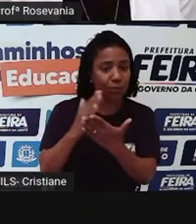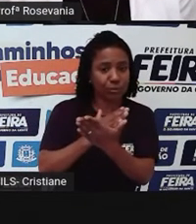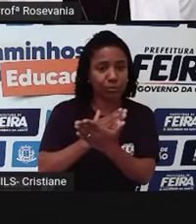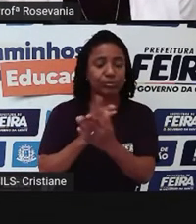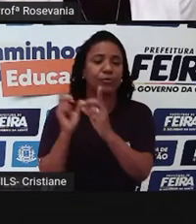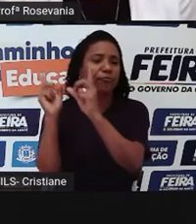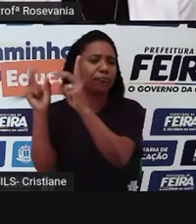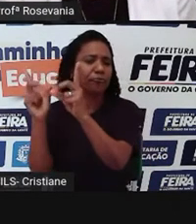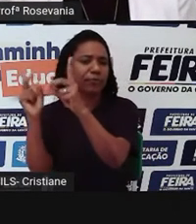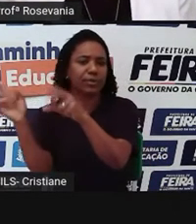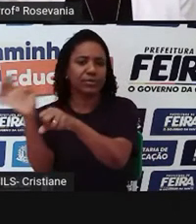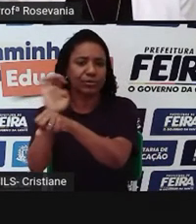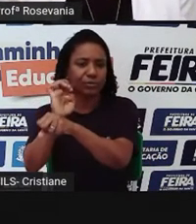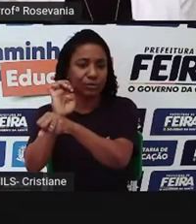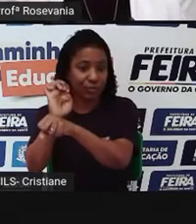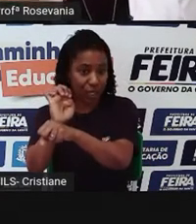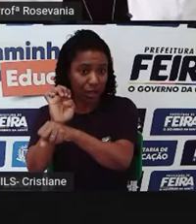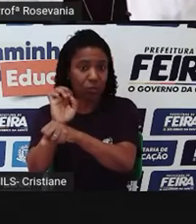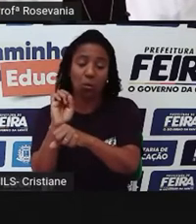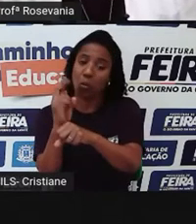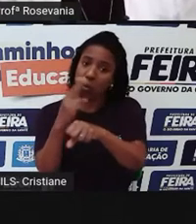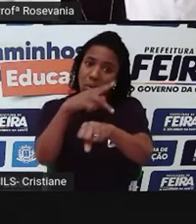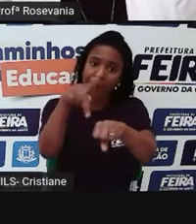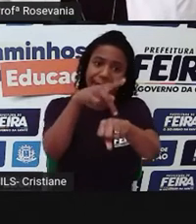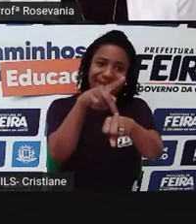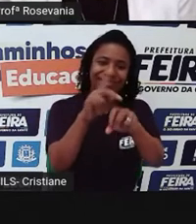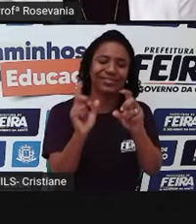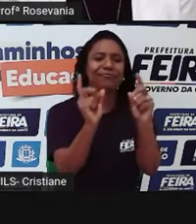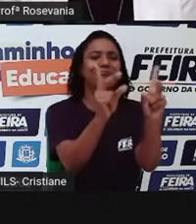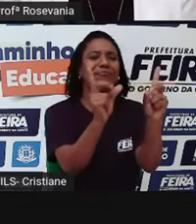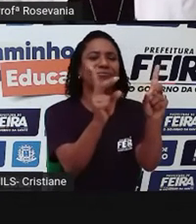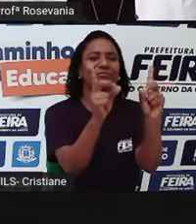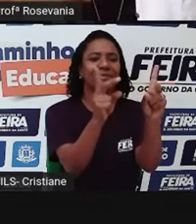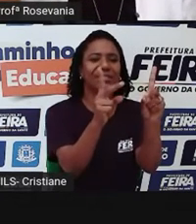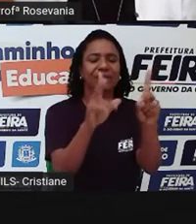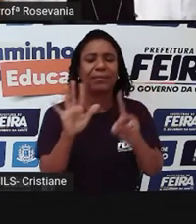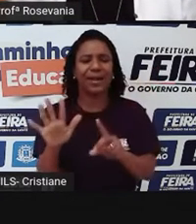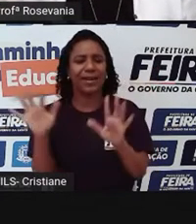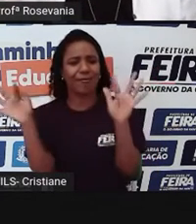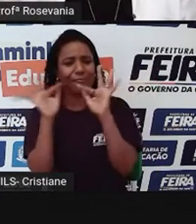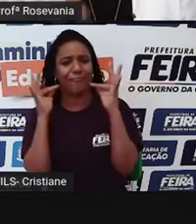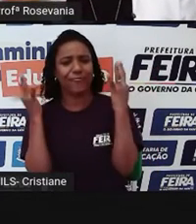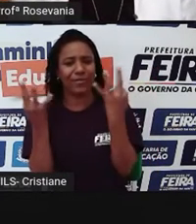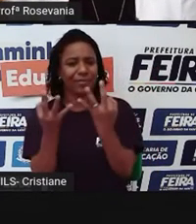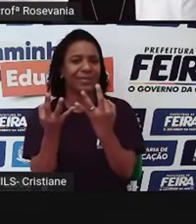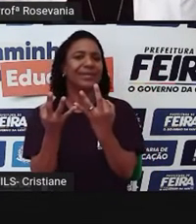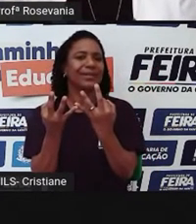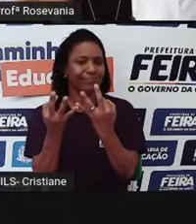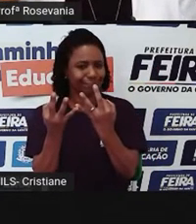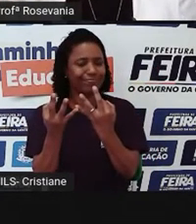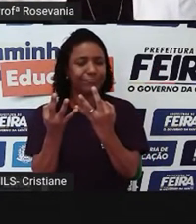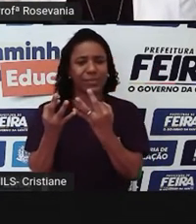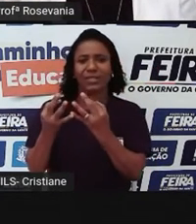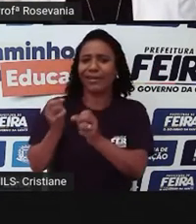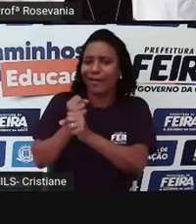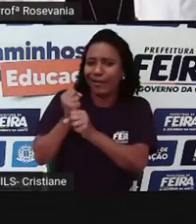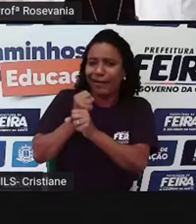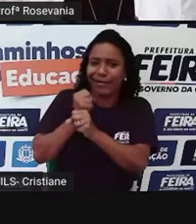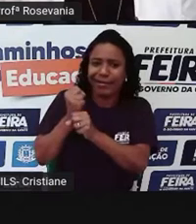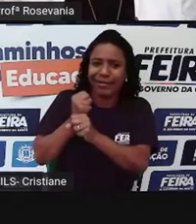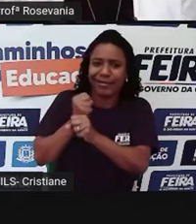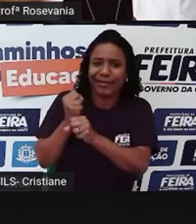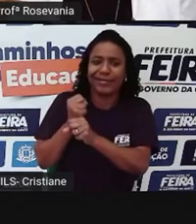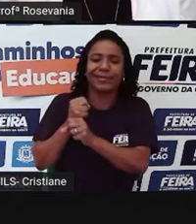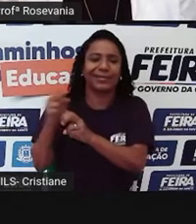ficam aqueles pequenos agricultores? Como é que ficam aquelas famílias que, né, são gerações ali produzindo